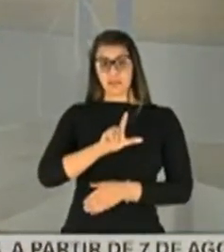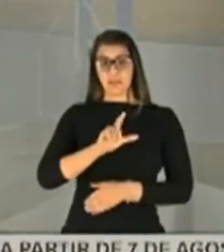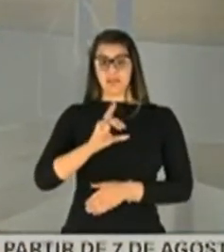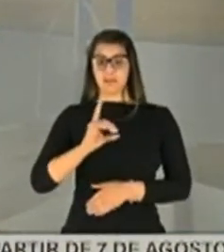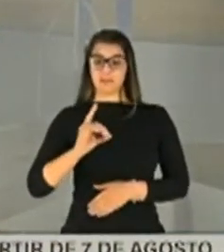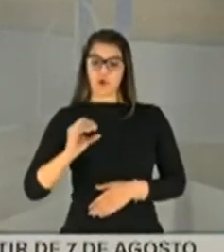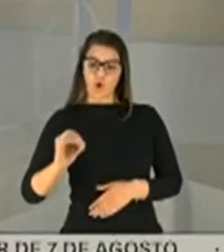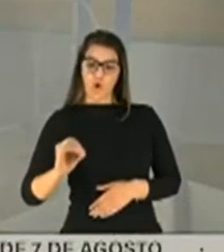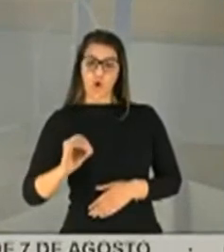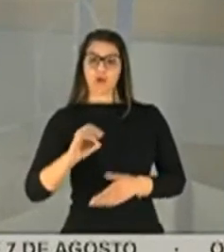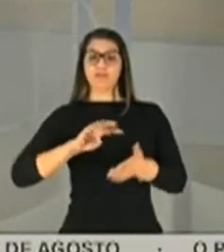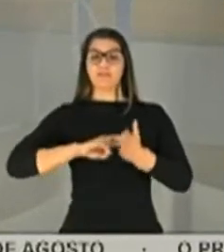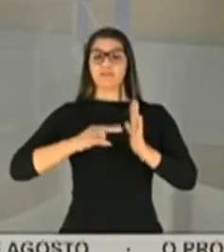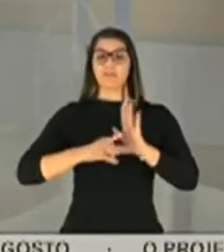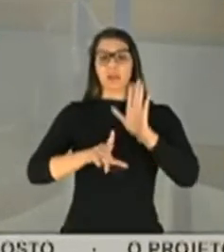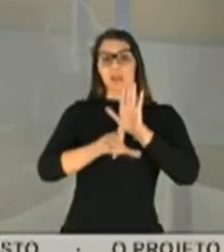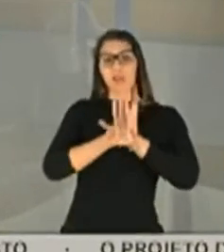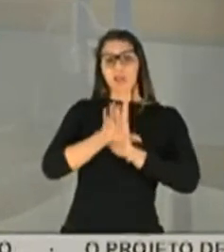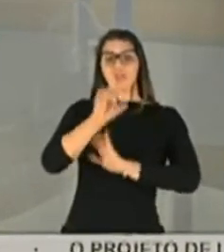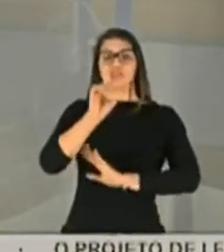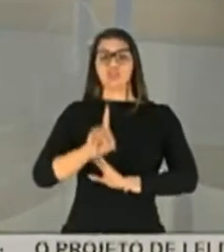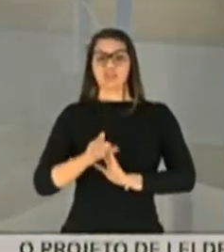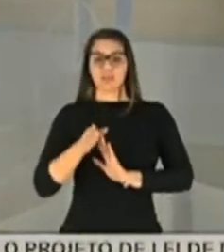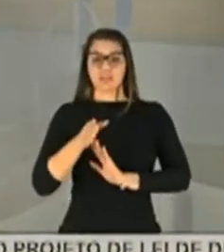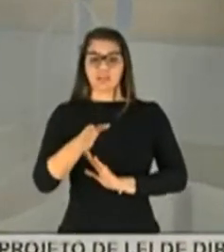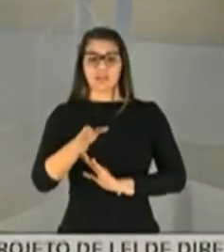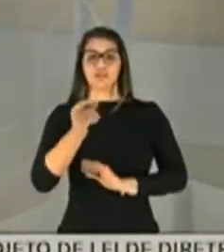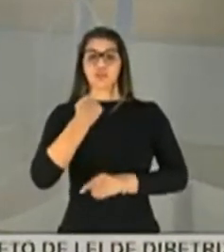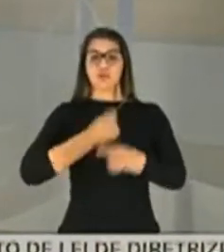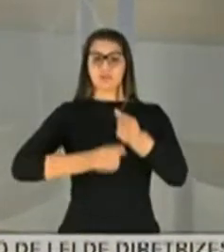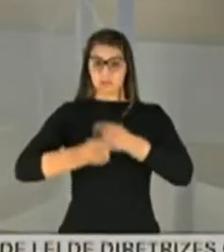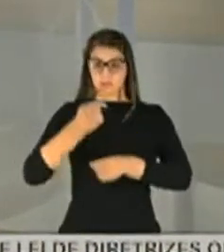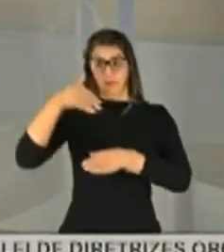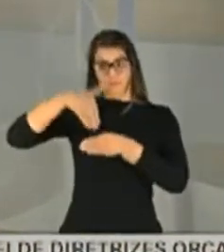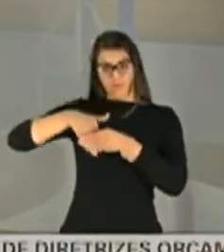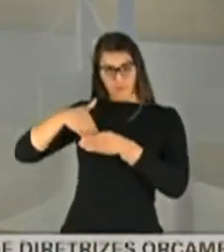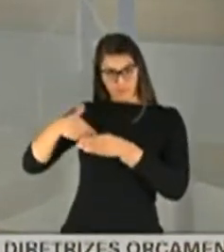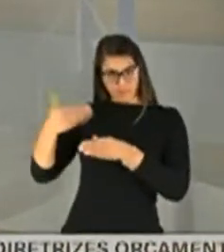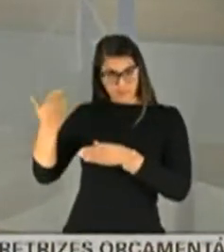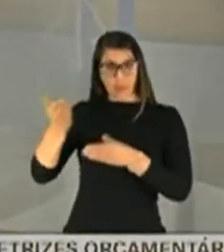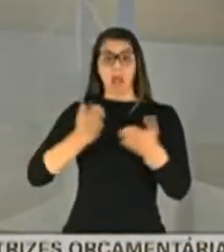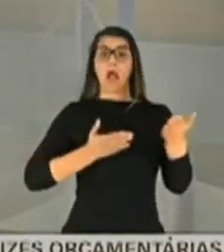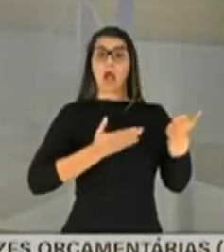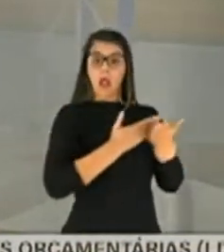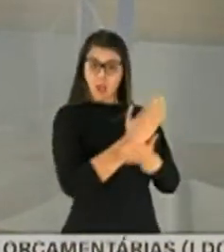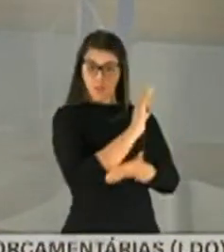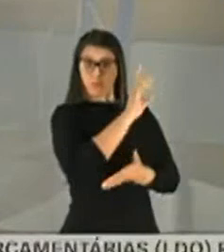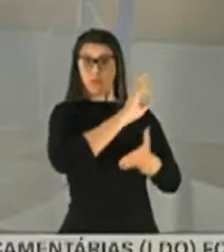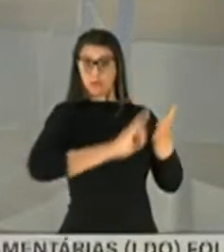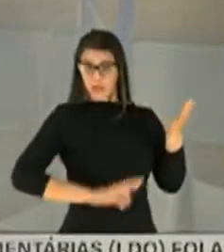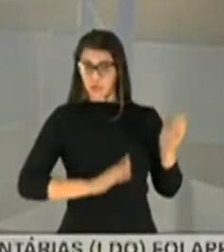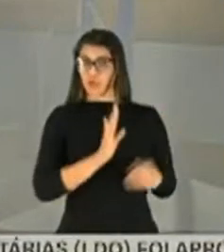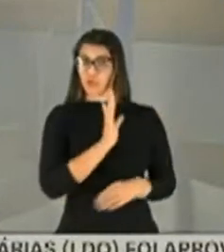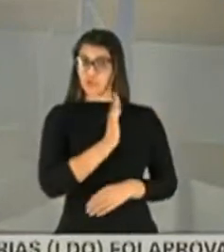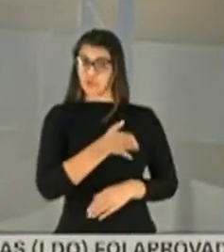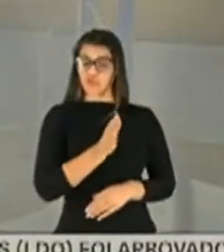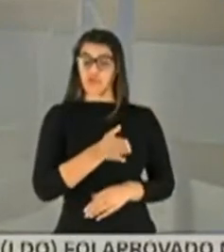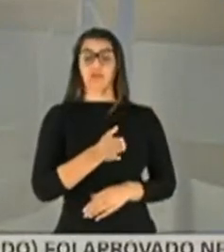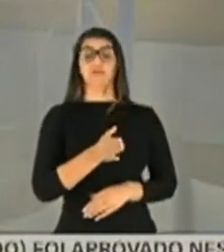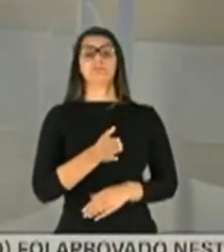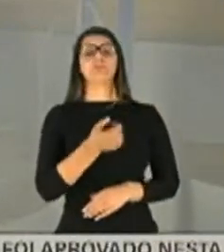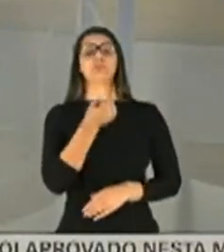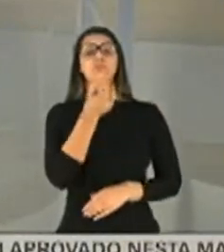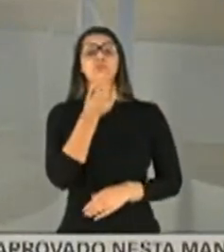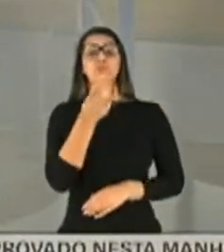de Diretrizes Orçamentárias, que vai ser votada daqui a pouco, já foi aprovado no relatório, aumenta do